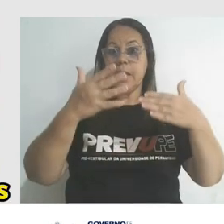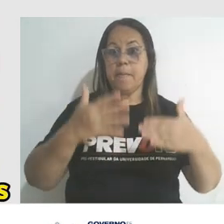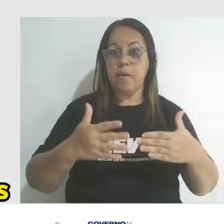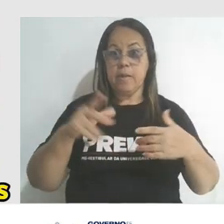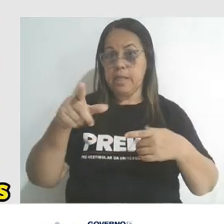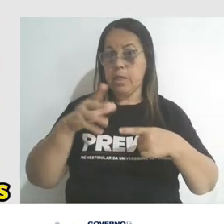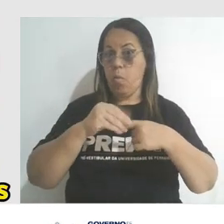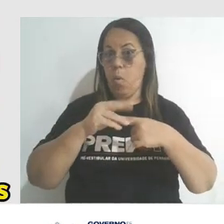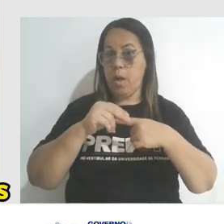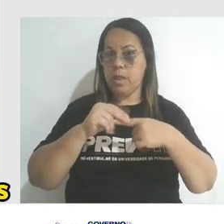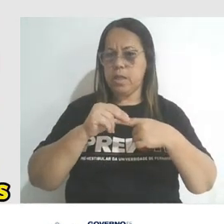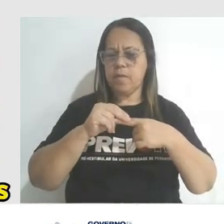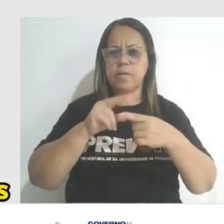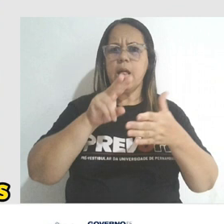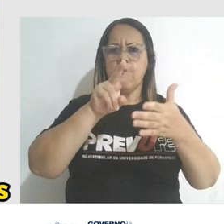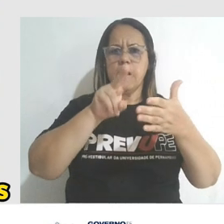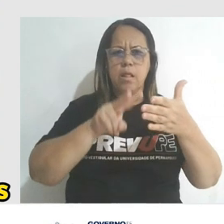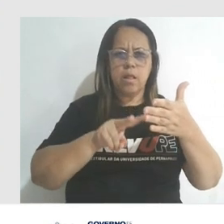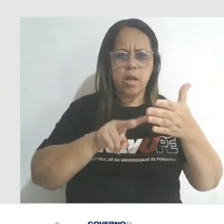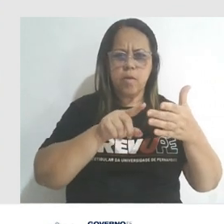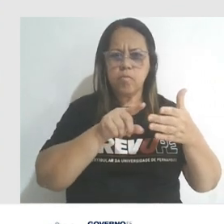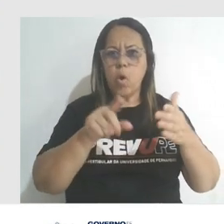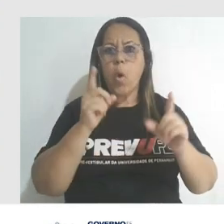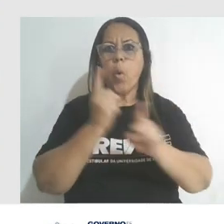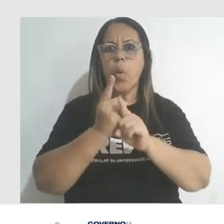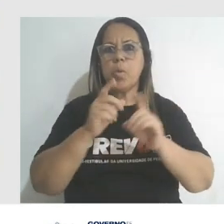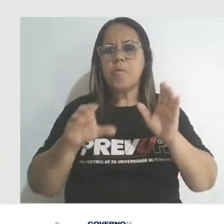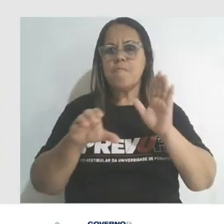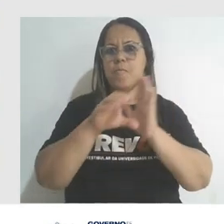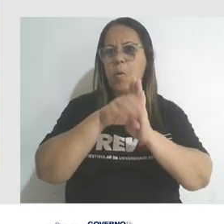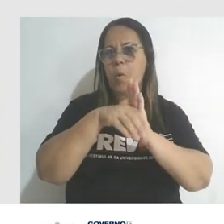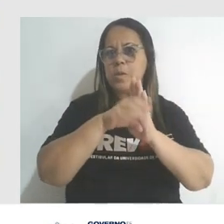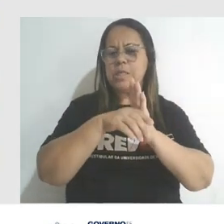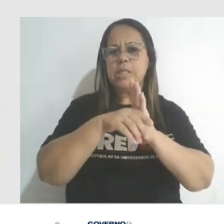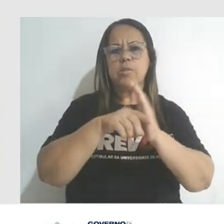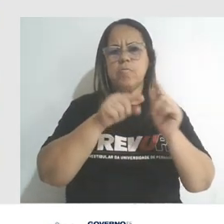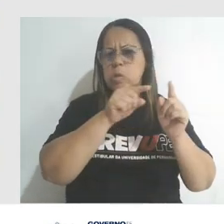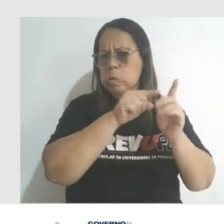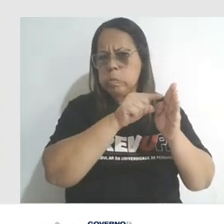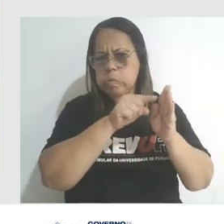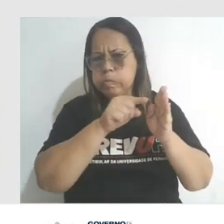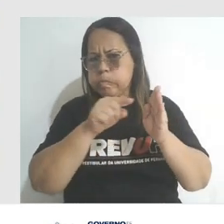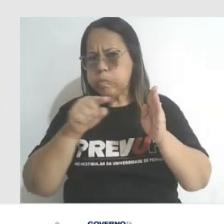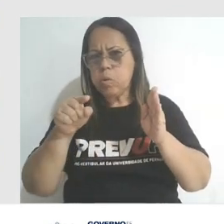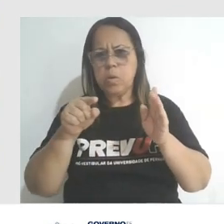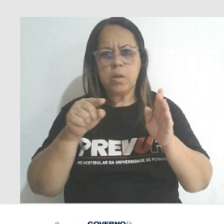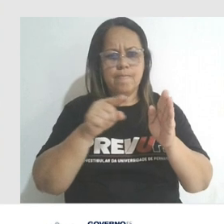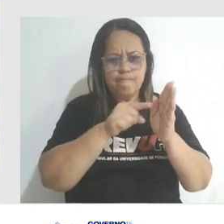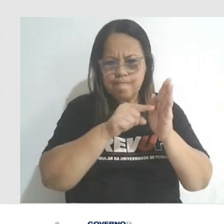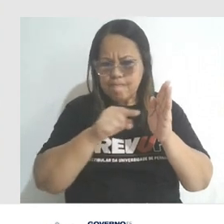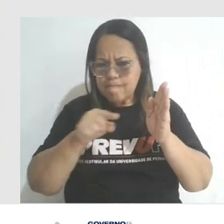pessoal, destacar para vocês aí aqueles conceitos, aquelas palavras que podem ajudar vocês a responder a questão.